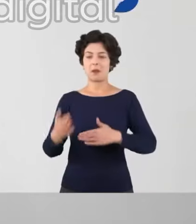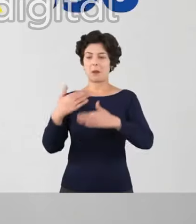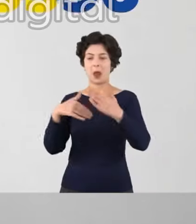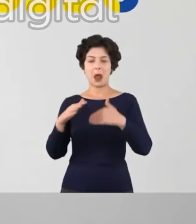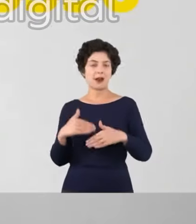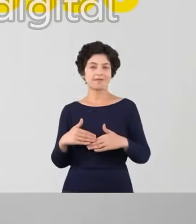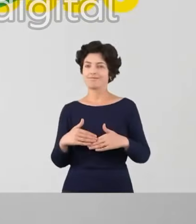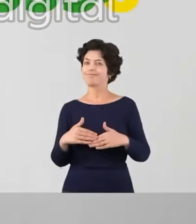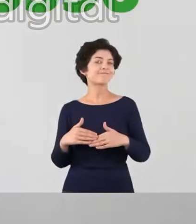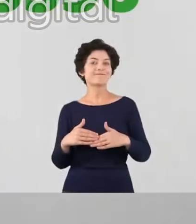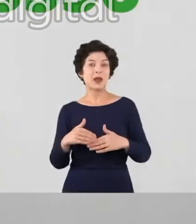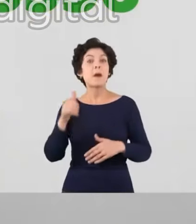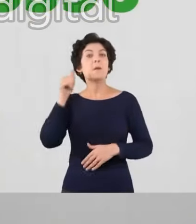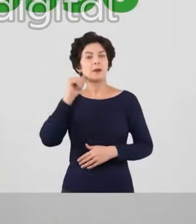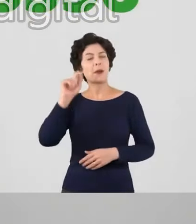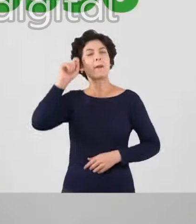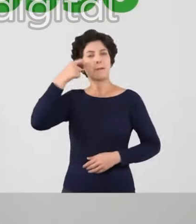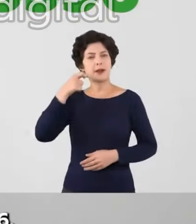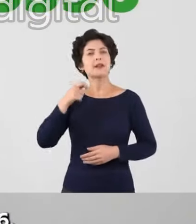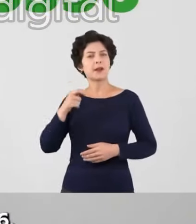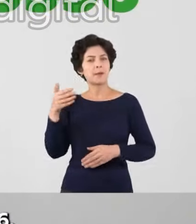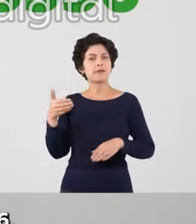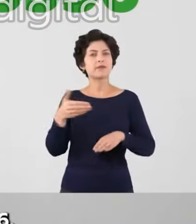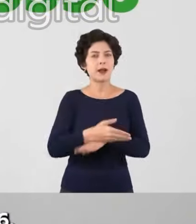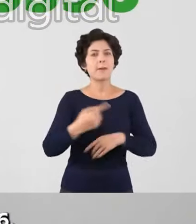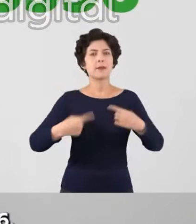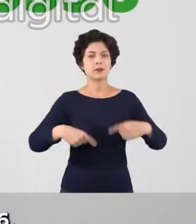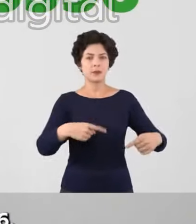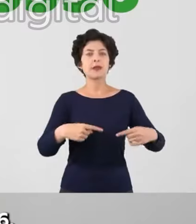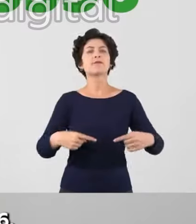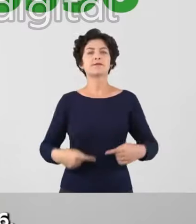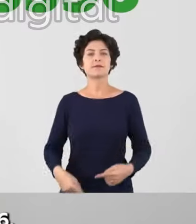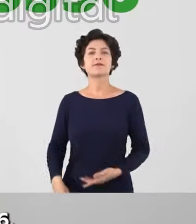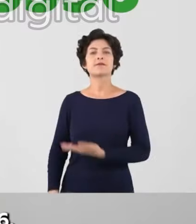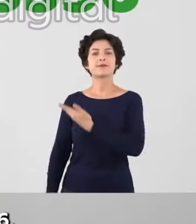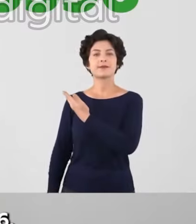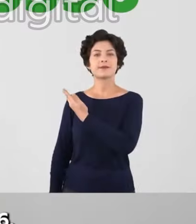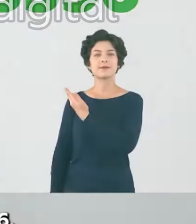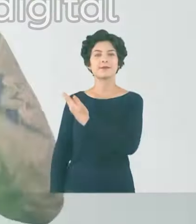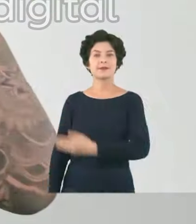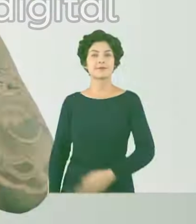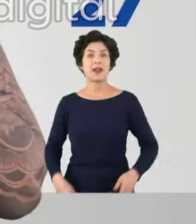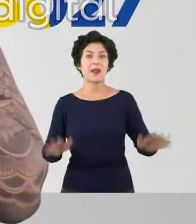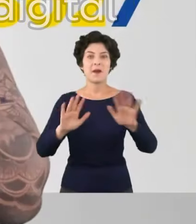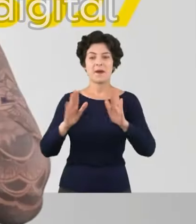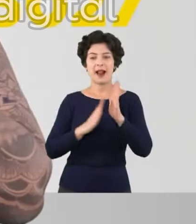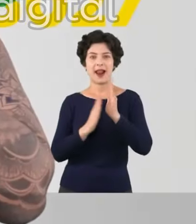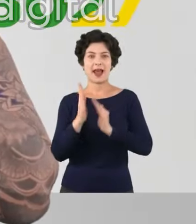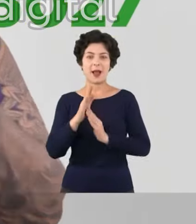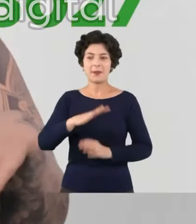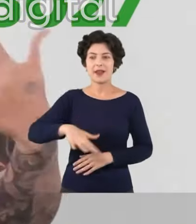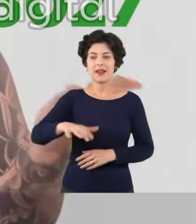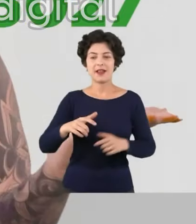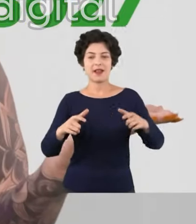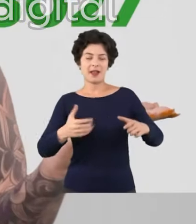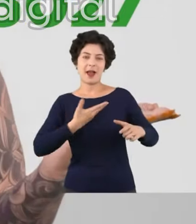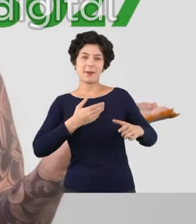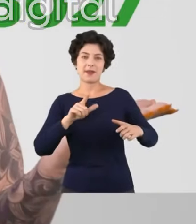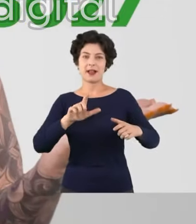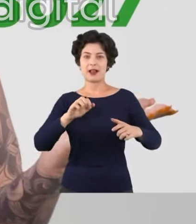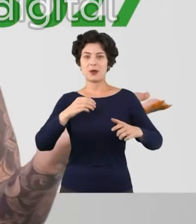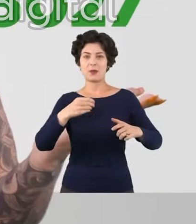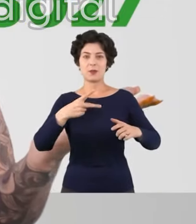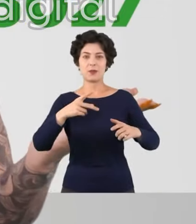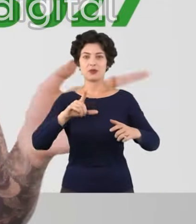Não tem mais volta. Mulher preta na política já. Professor Adriana Vasconcelos, 15, 5, 5, 6. Alô, LAP Região. Sou amiga da Vila